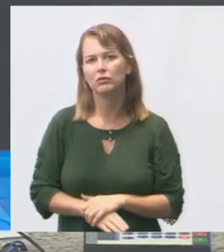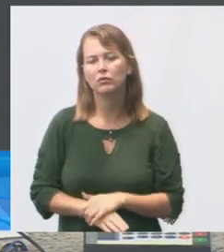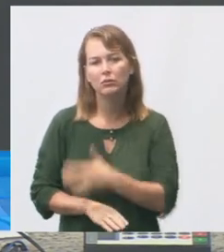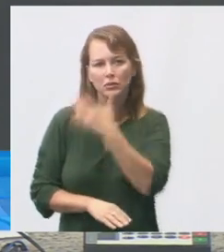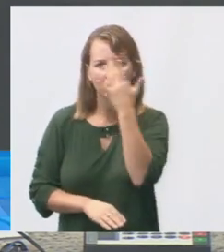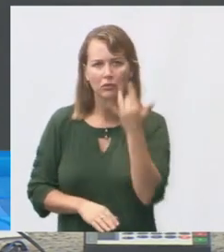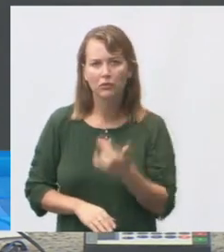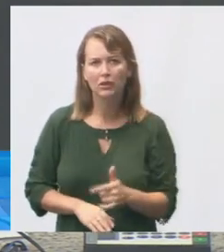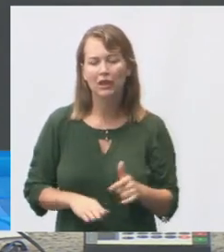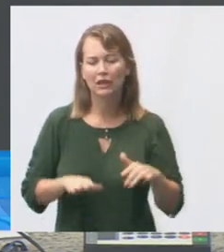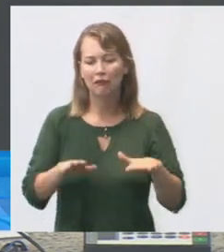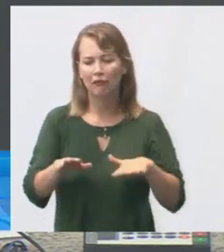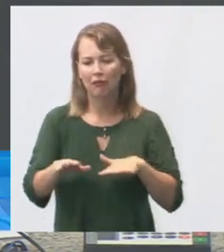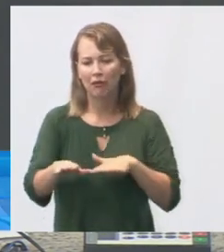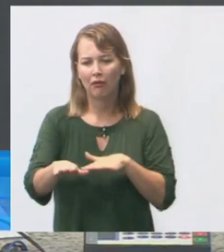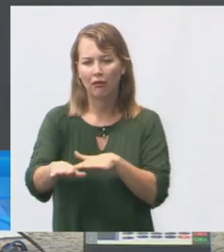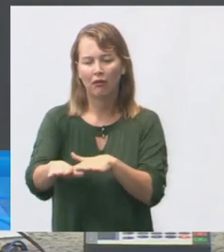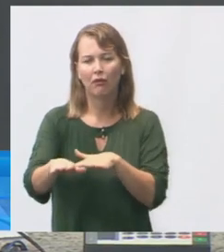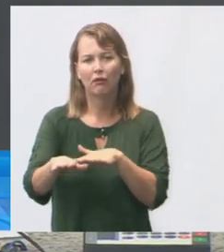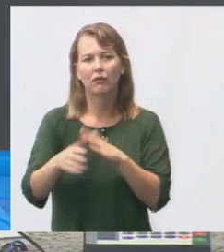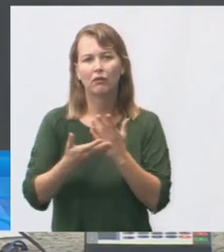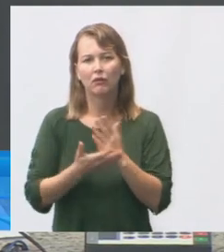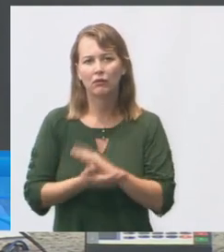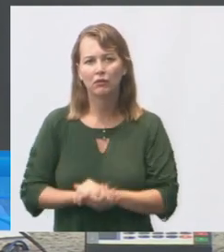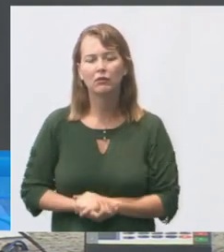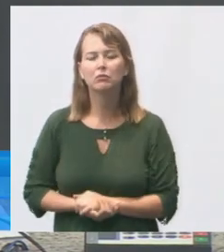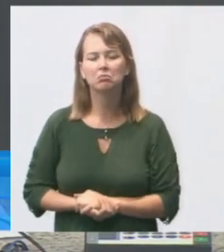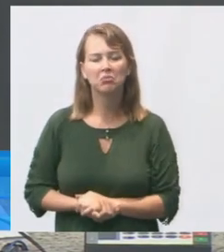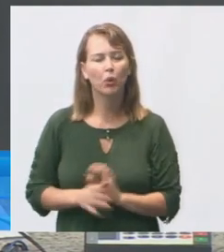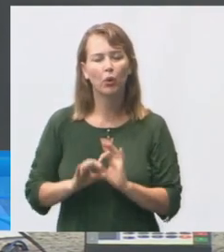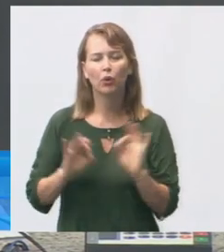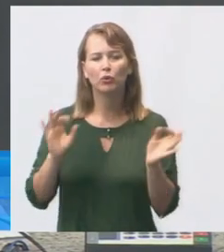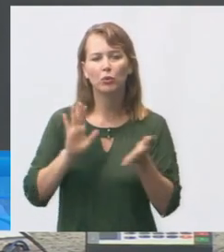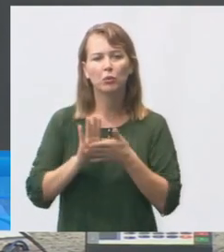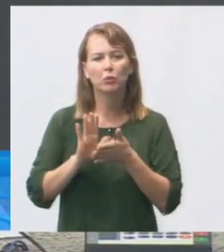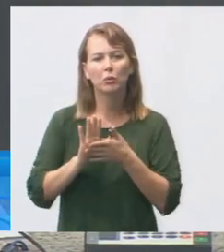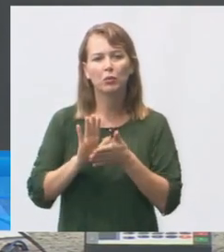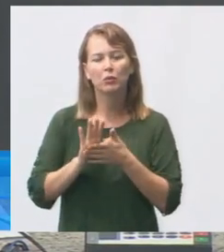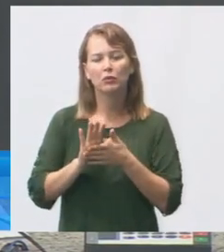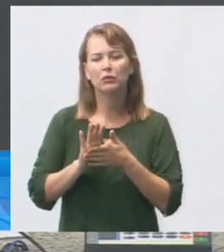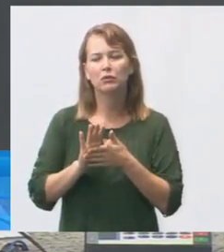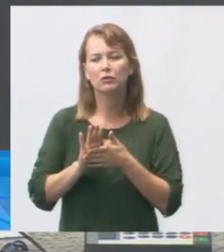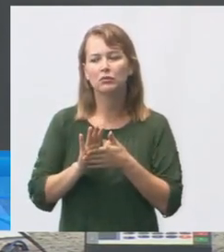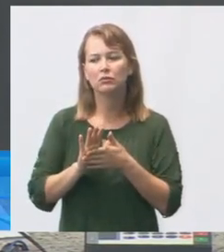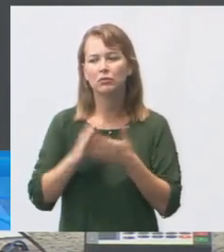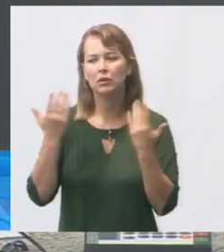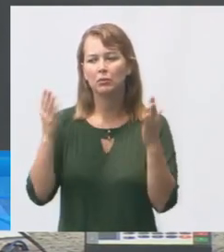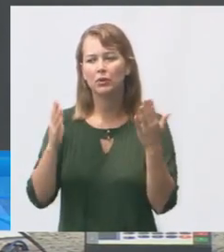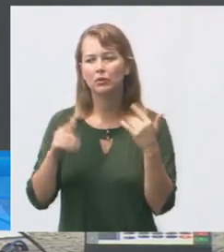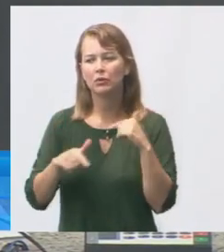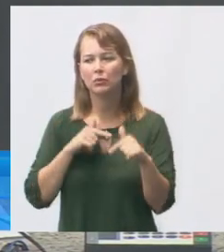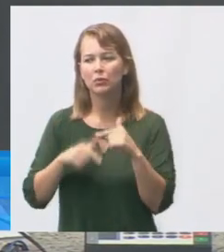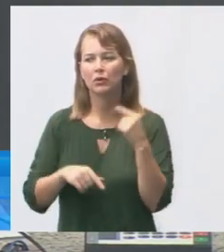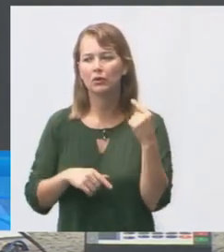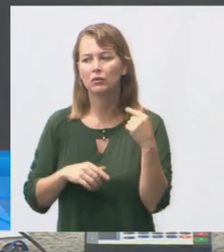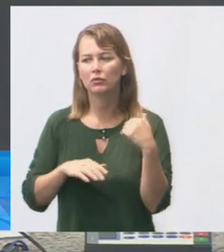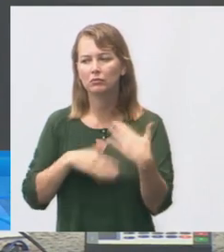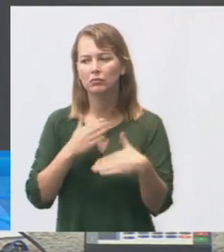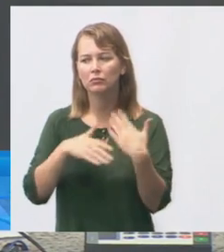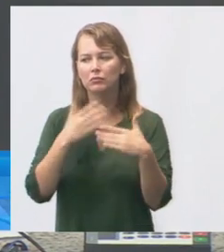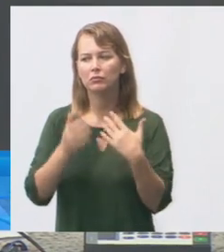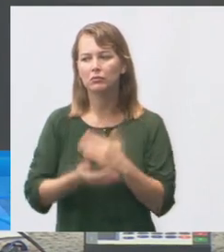aquele trânsito de carros achei genial a proposta e concordo no mais parabenizar o trabalho que vem sendo desenvolvido